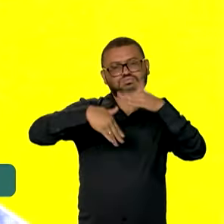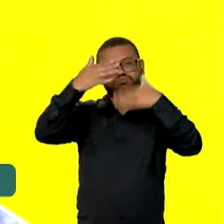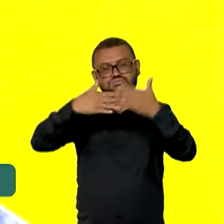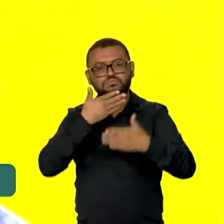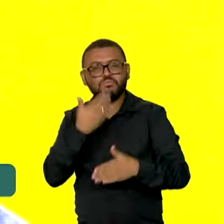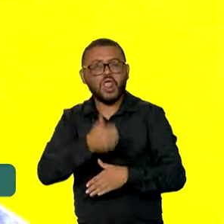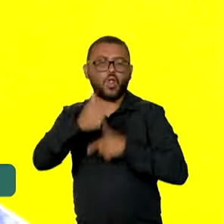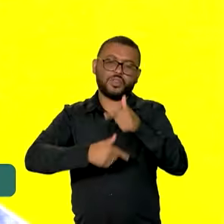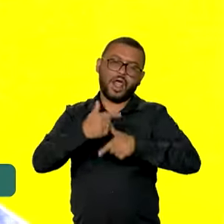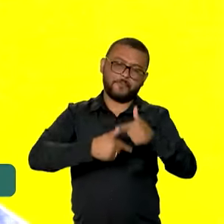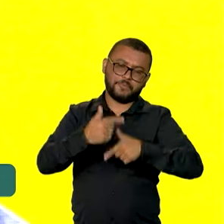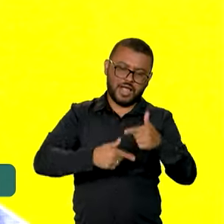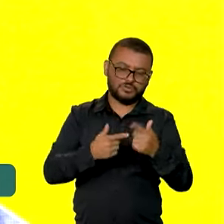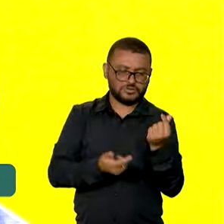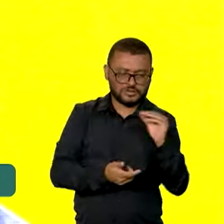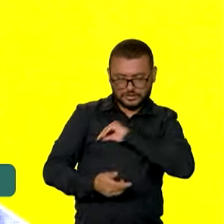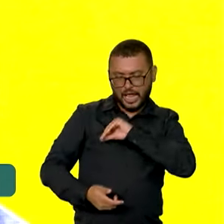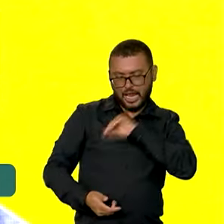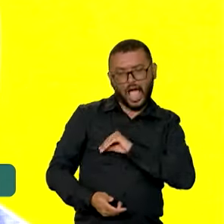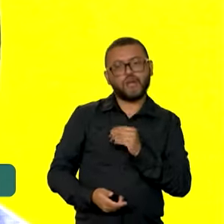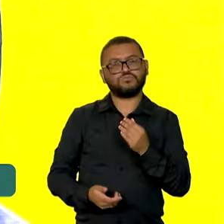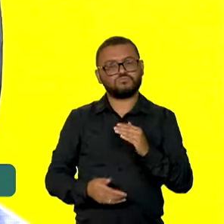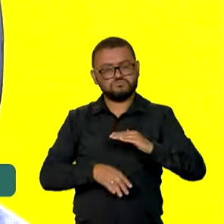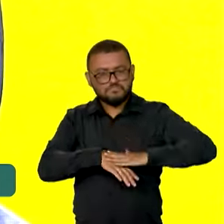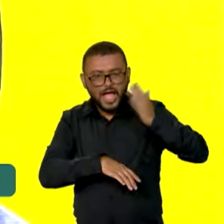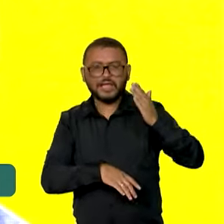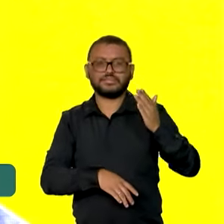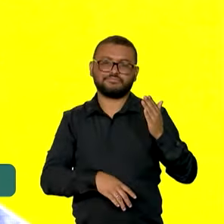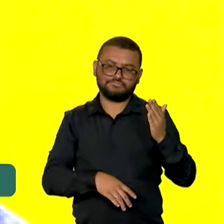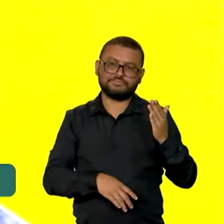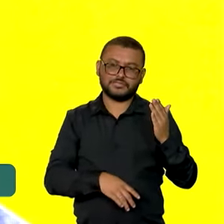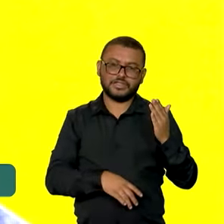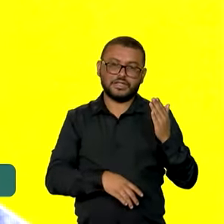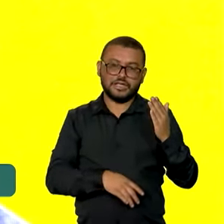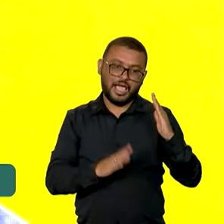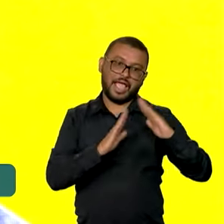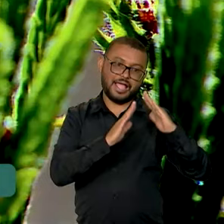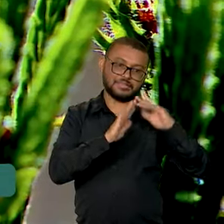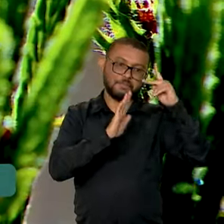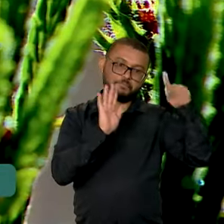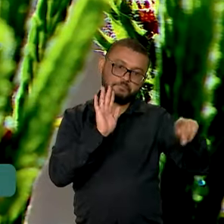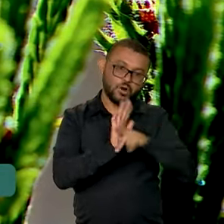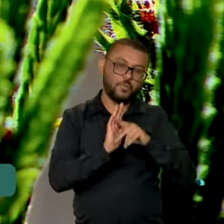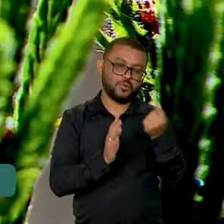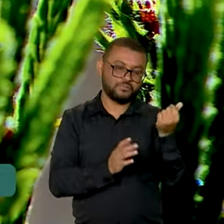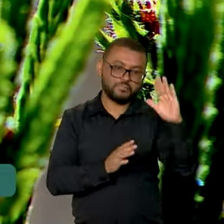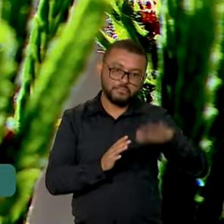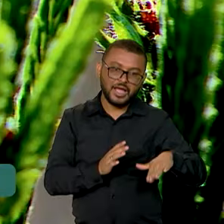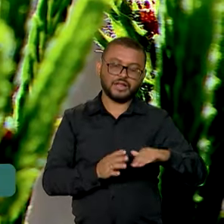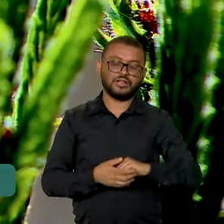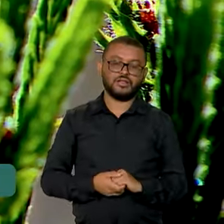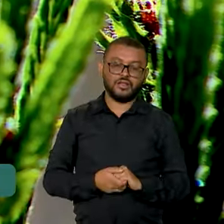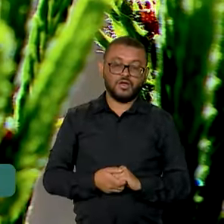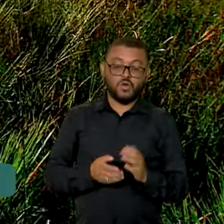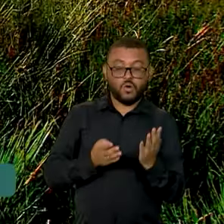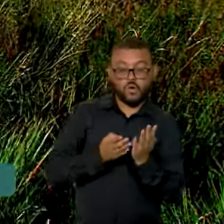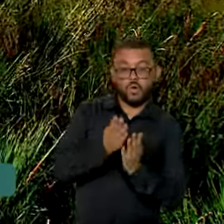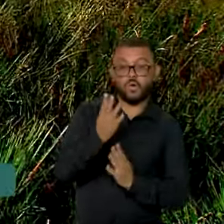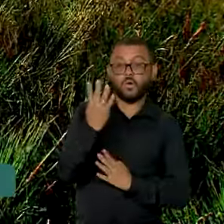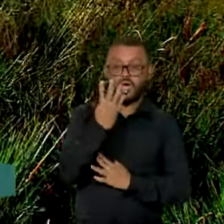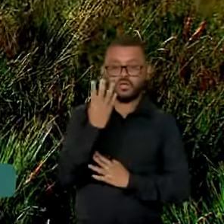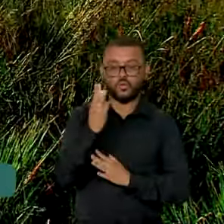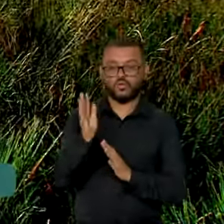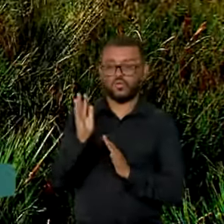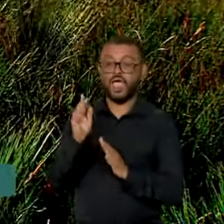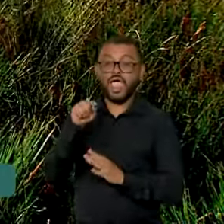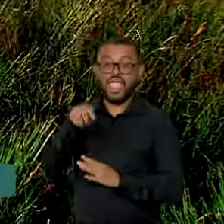geração de emprego e renda e casa própria barata. O quarto e último eixo do programa é o